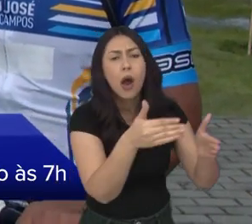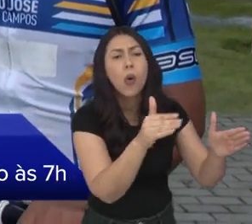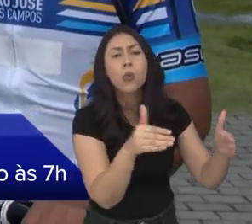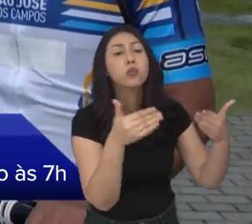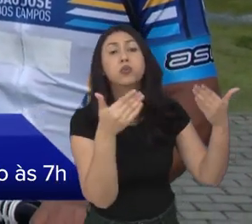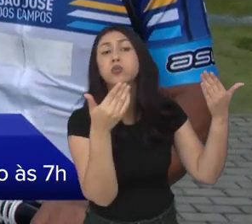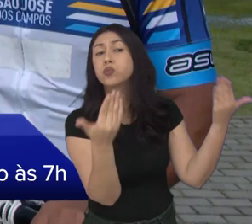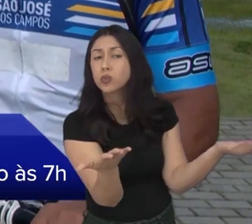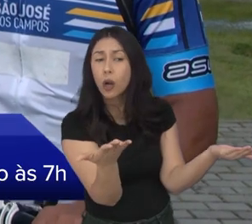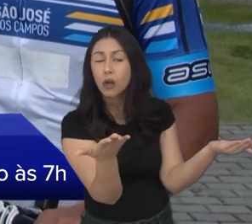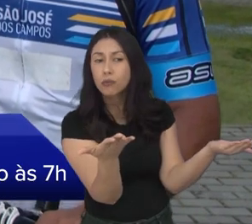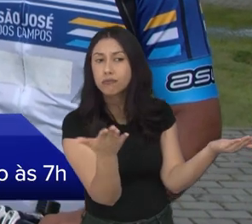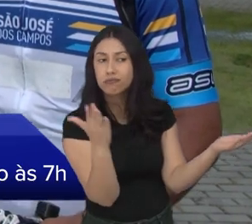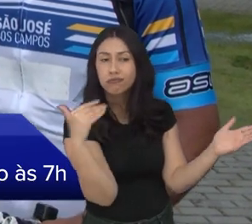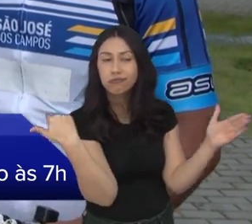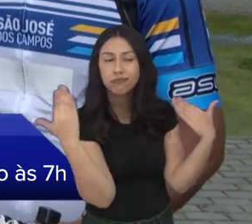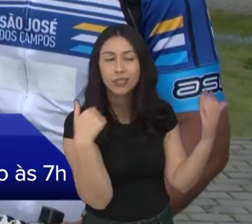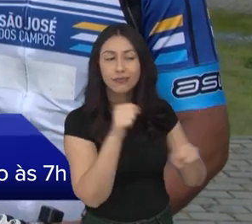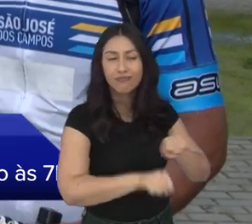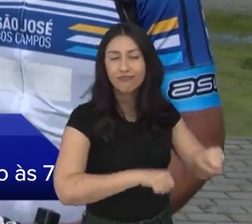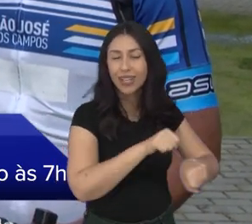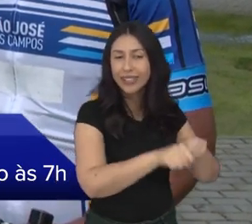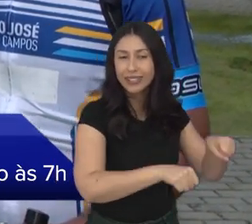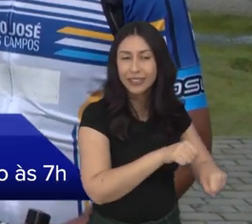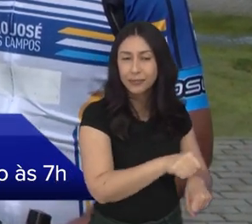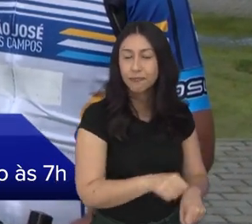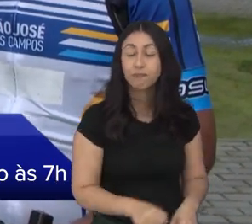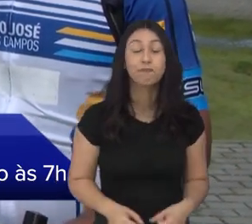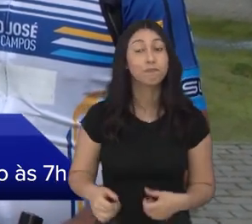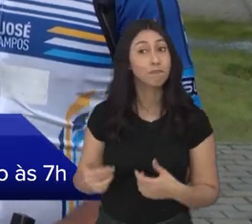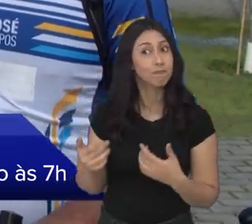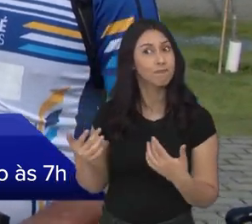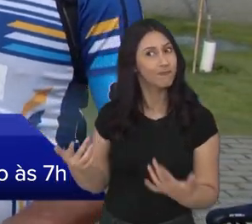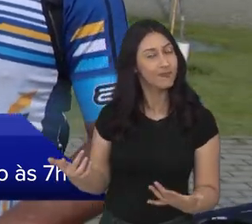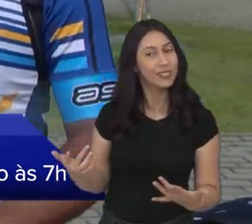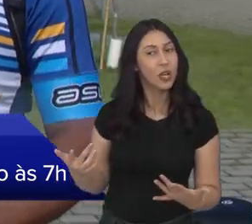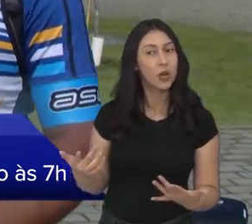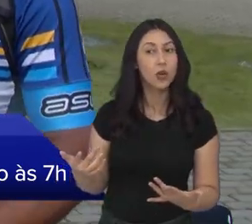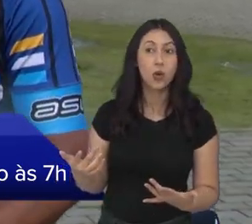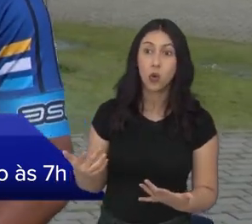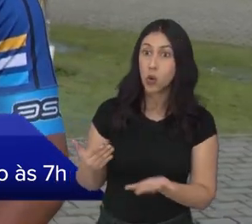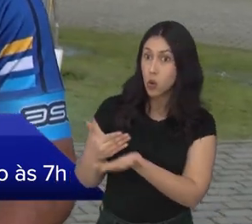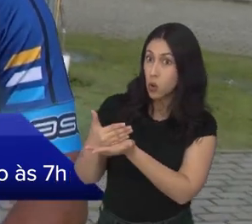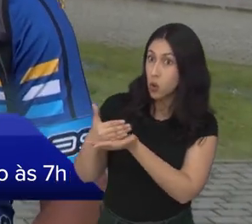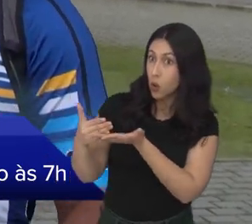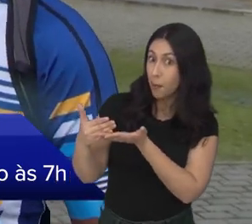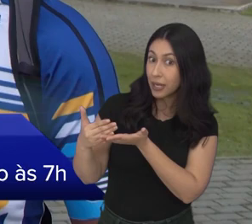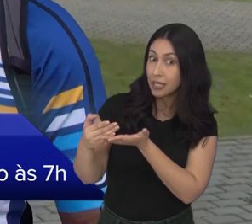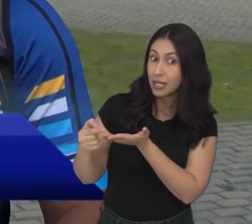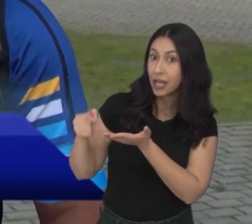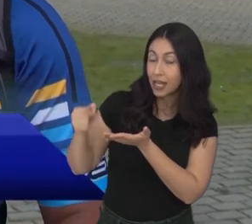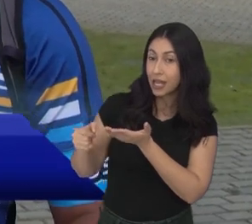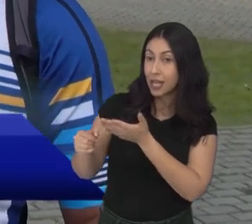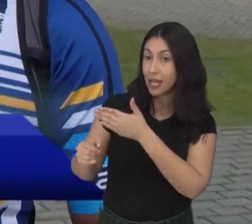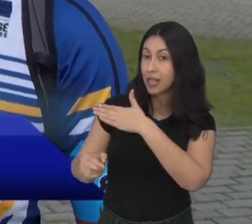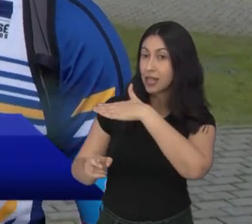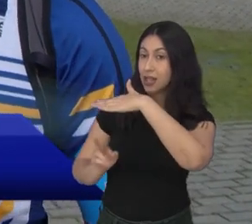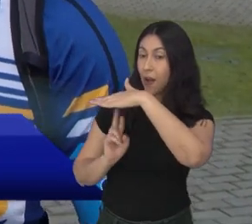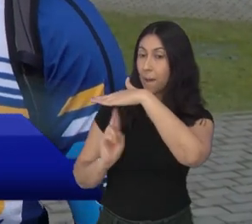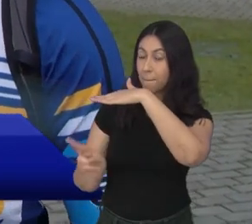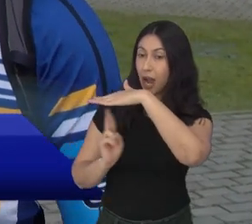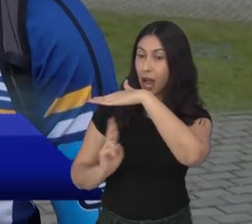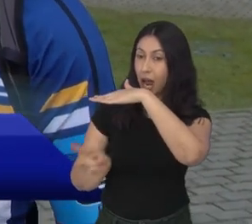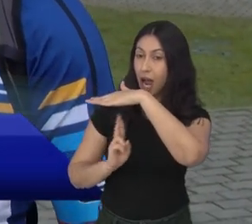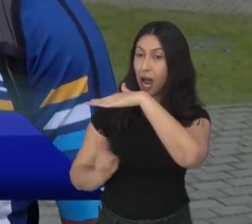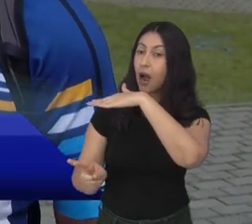preparado aí pra esse passeio de bike aqui em São José? Então, a gente vai sair aqui do Ribeirão Vermelha, Esse